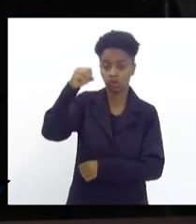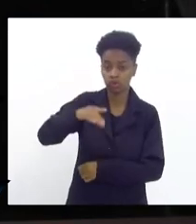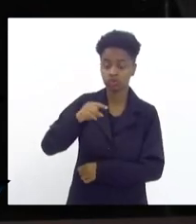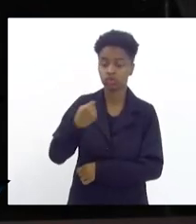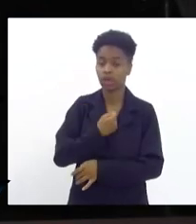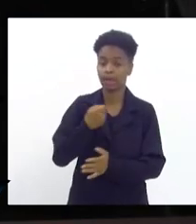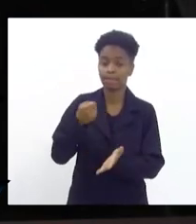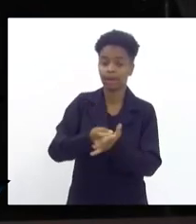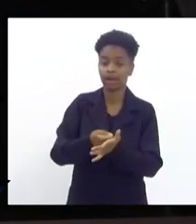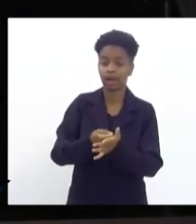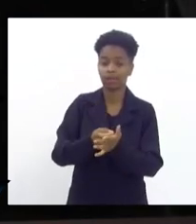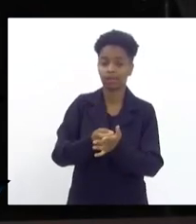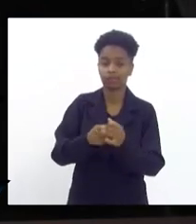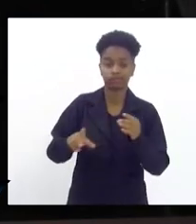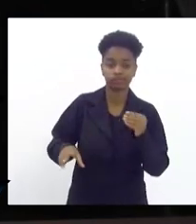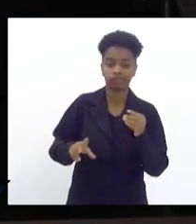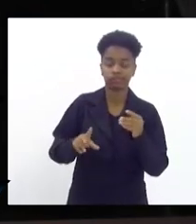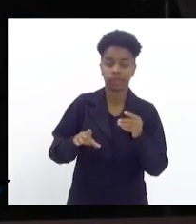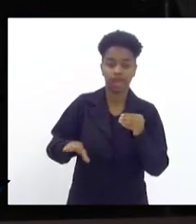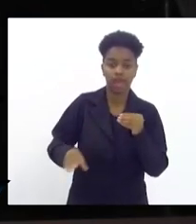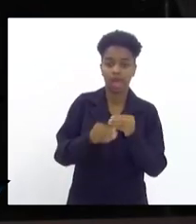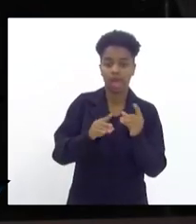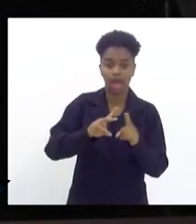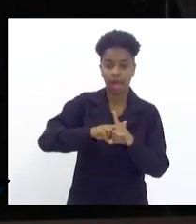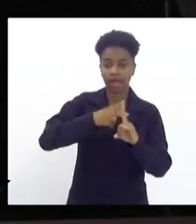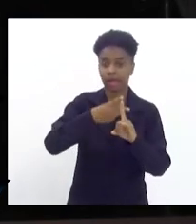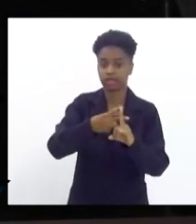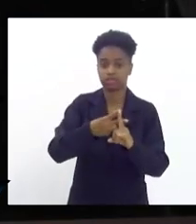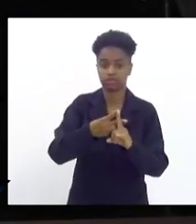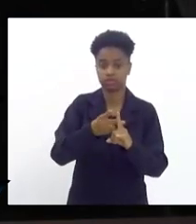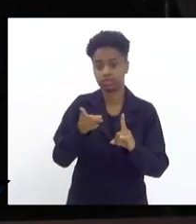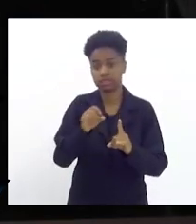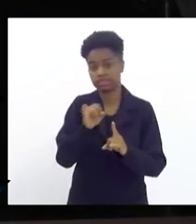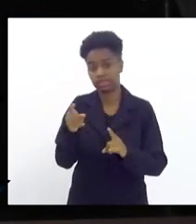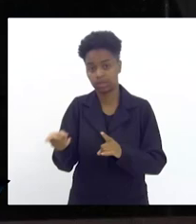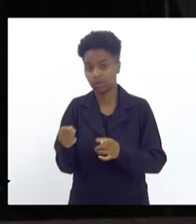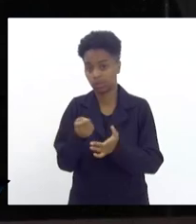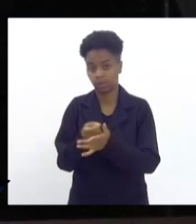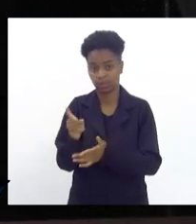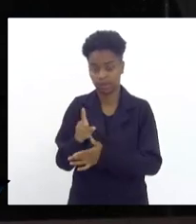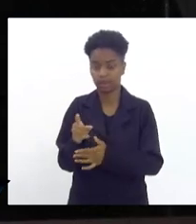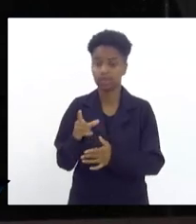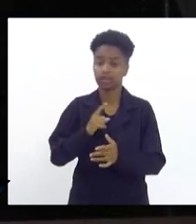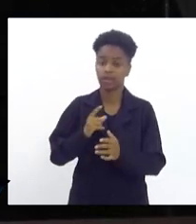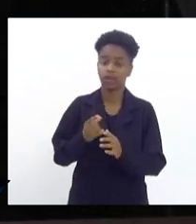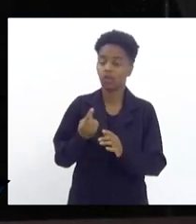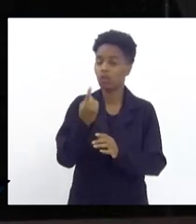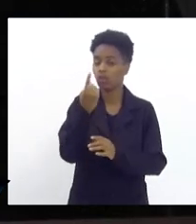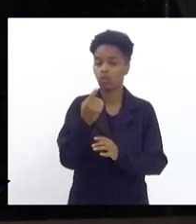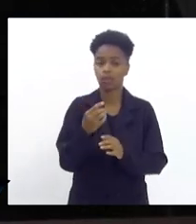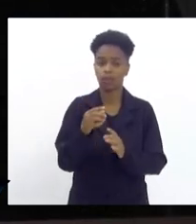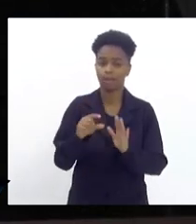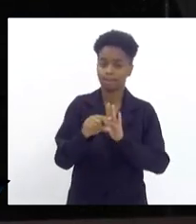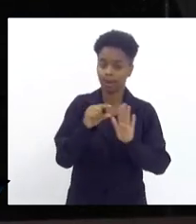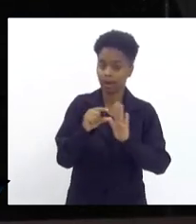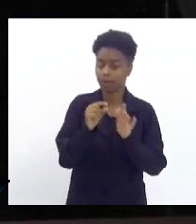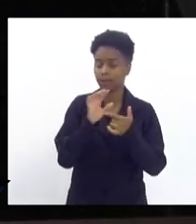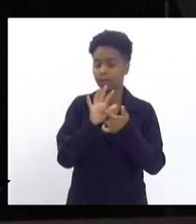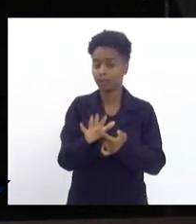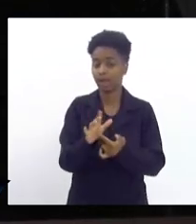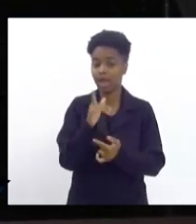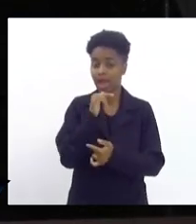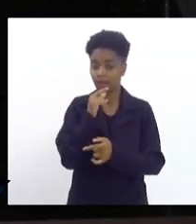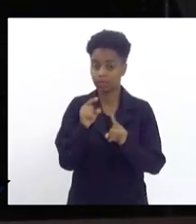que é para quem não paga então na tarifa social nós temos bem claro um parágrafo único que diz que a tarifa social referente a forçamento de água e